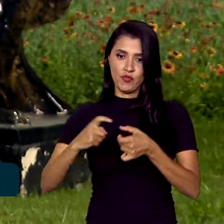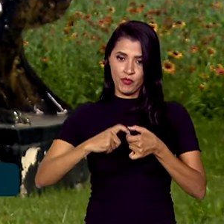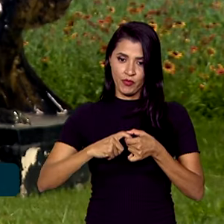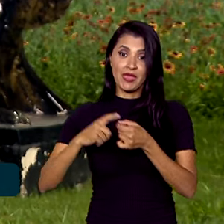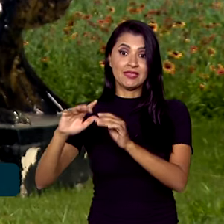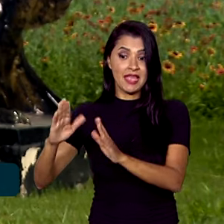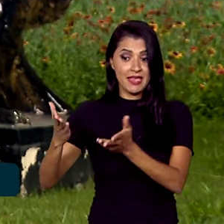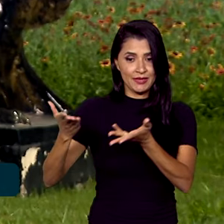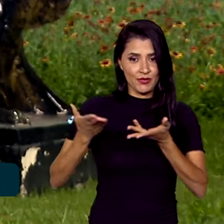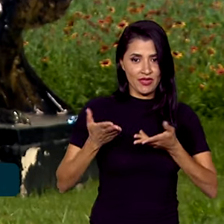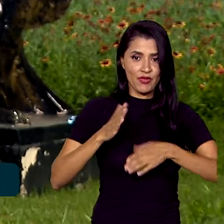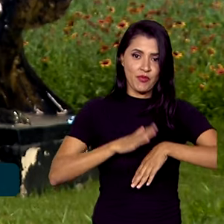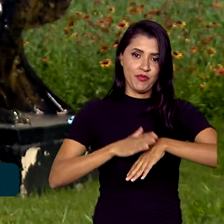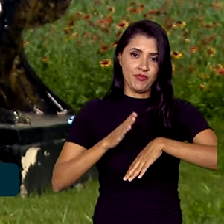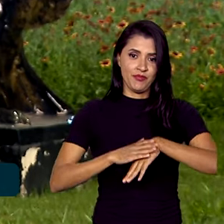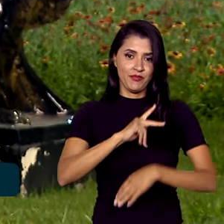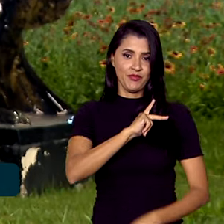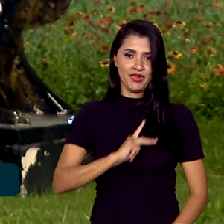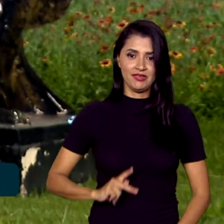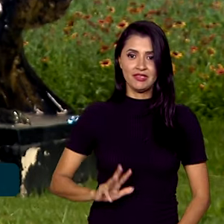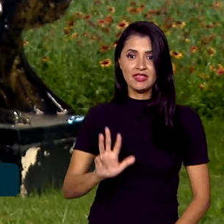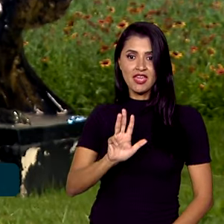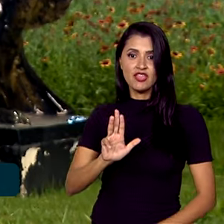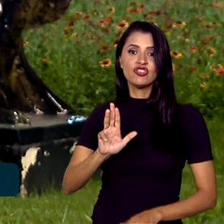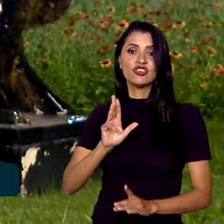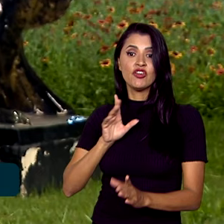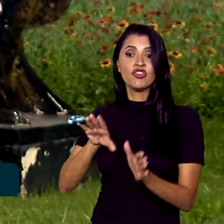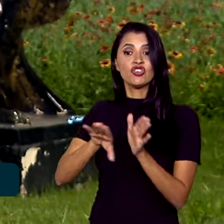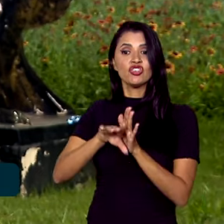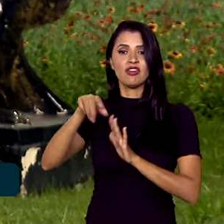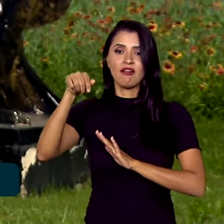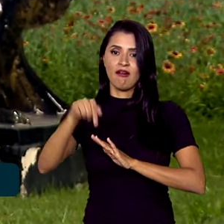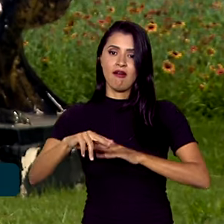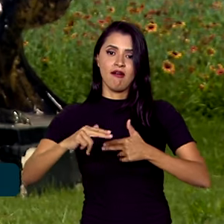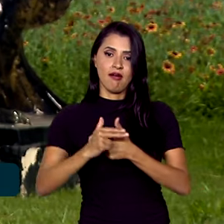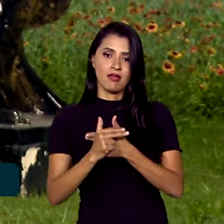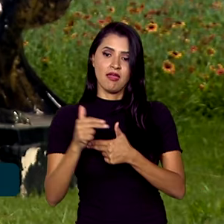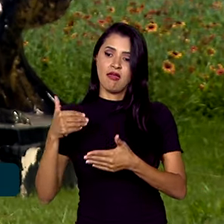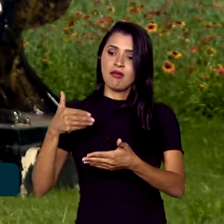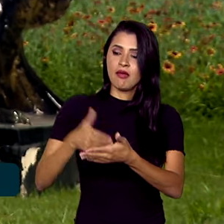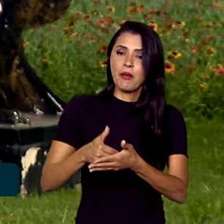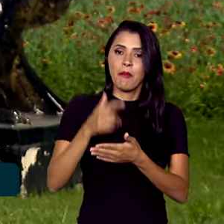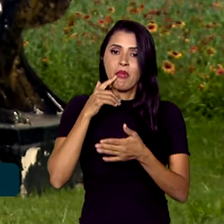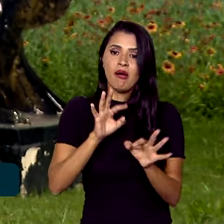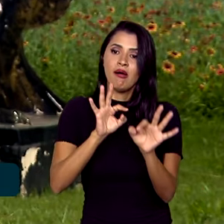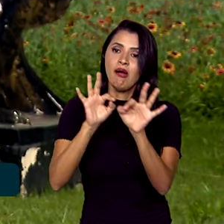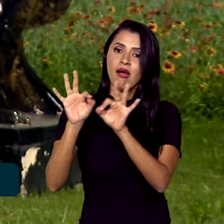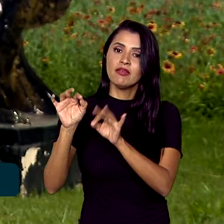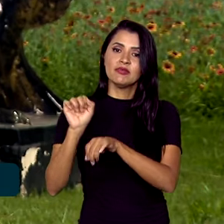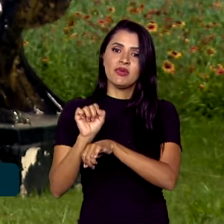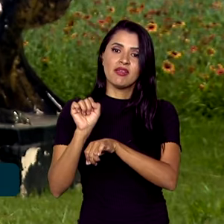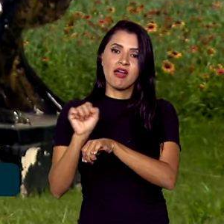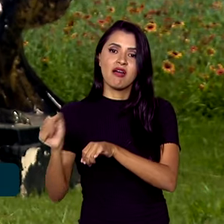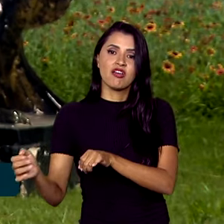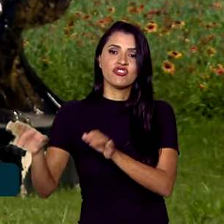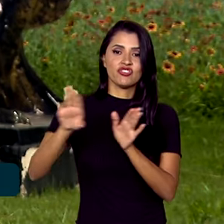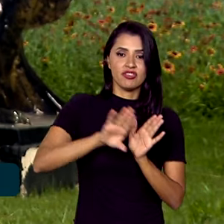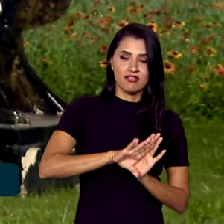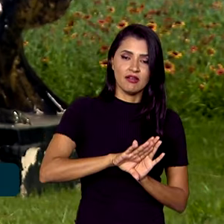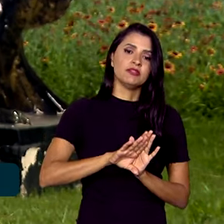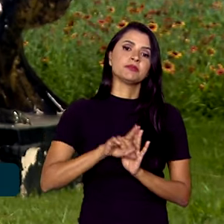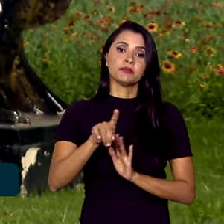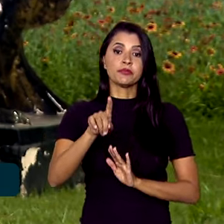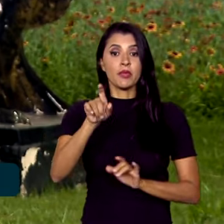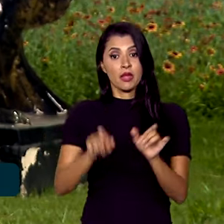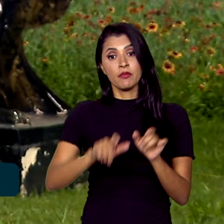serão recepcionados pelo presidente Lula, que deve chegar aqui na base aérea logo mais para acompanhar essa chegada. Com esses brasileiros,